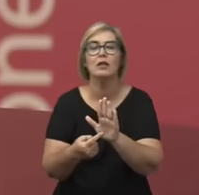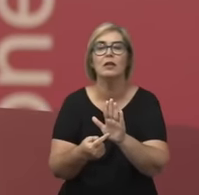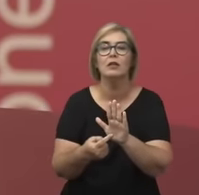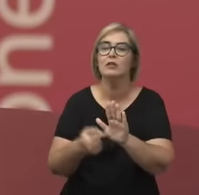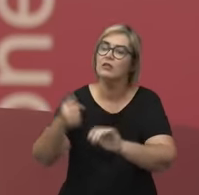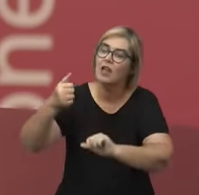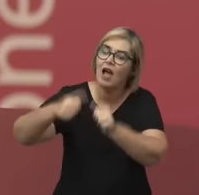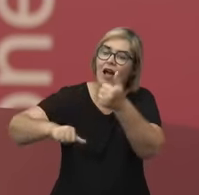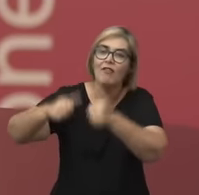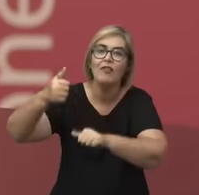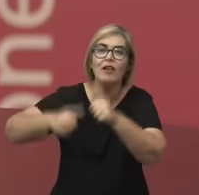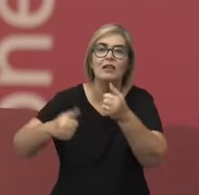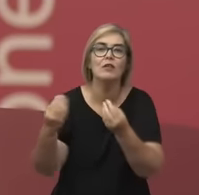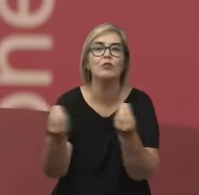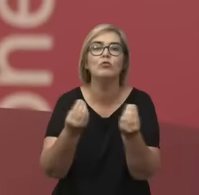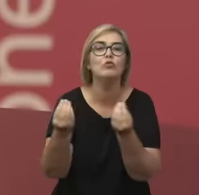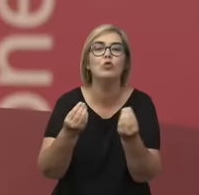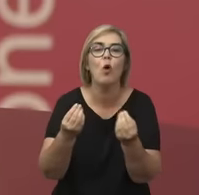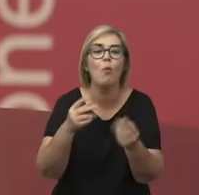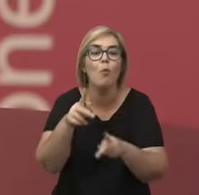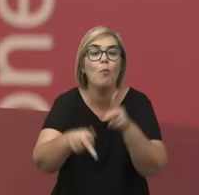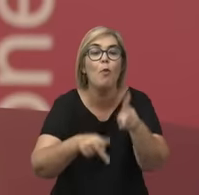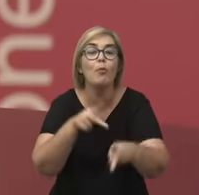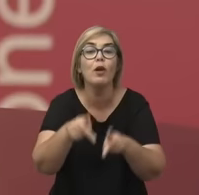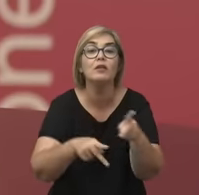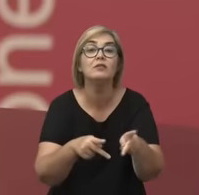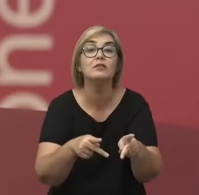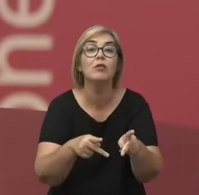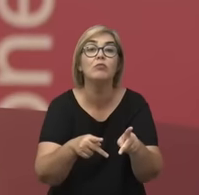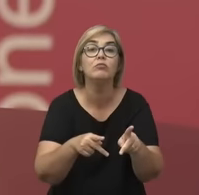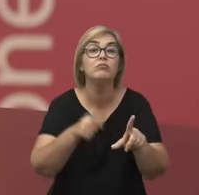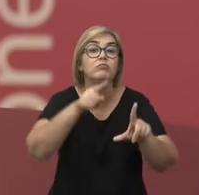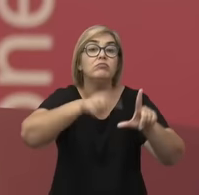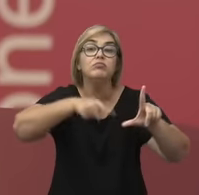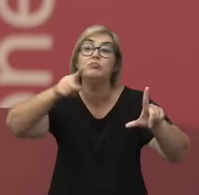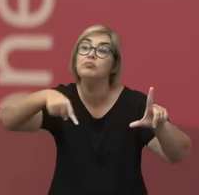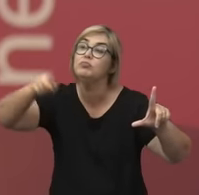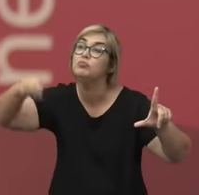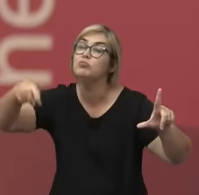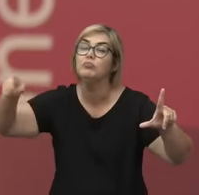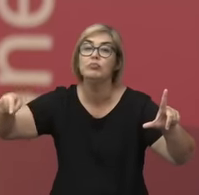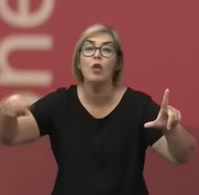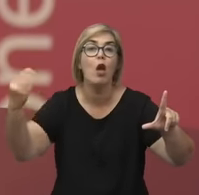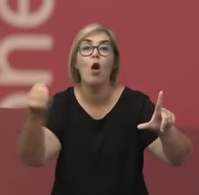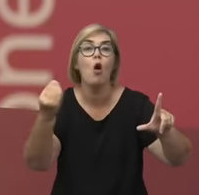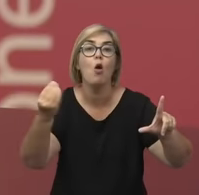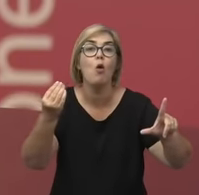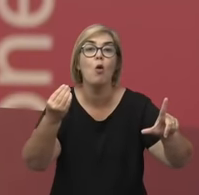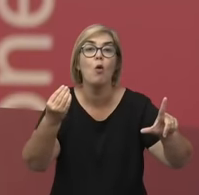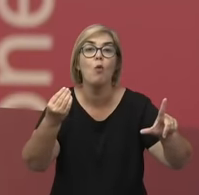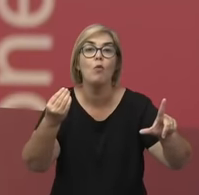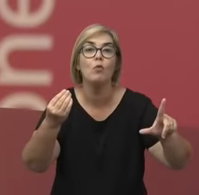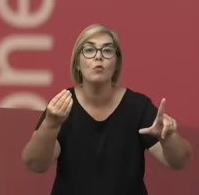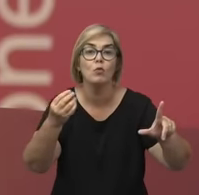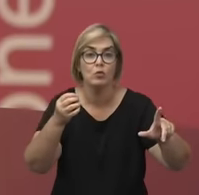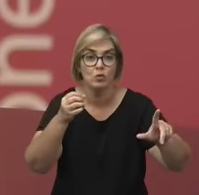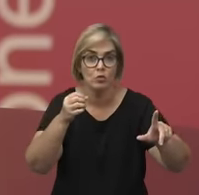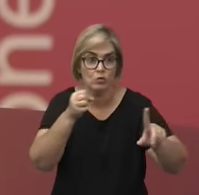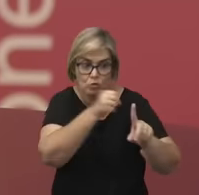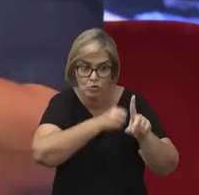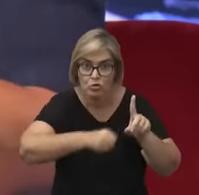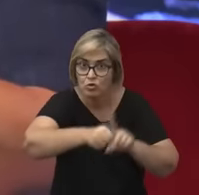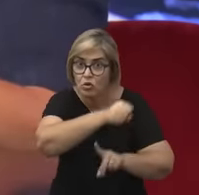civilização, é um parâmetro de avaliação do grau de civilização que uma sociedade tem.